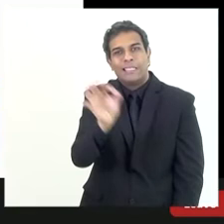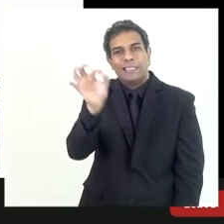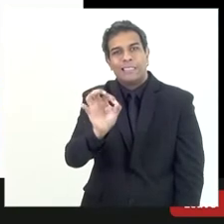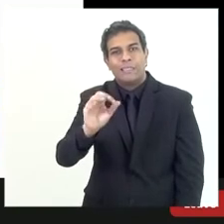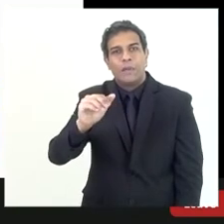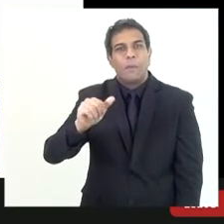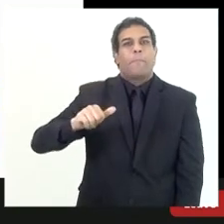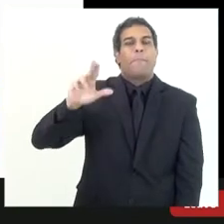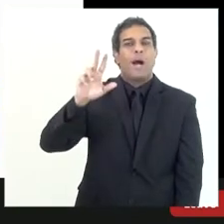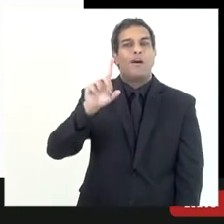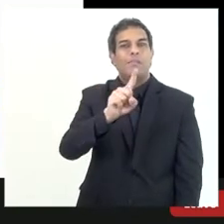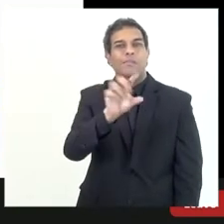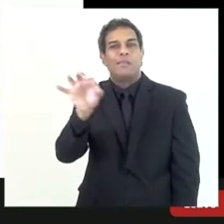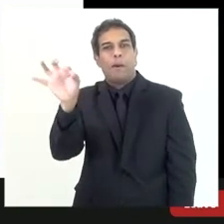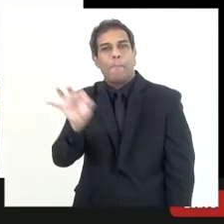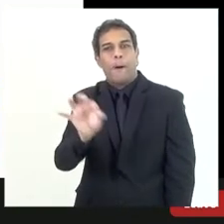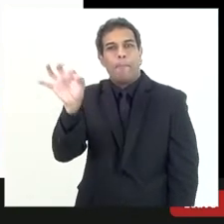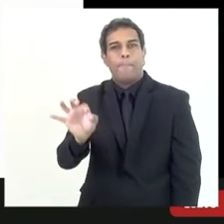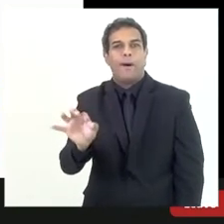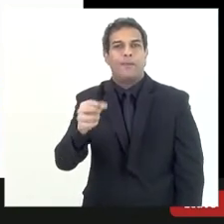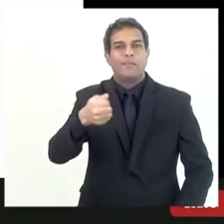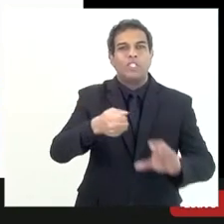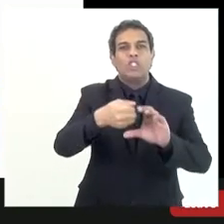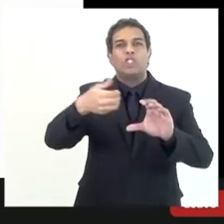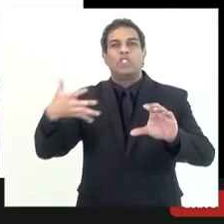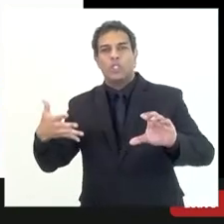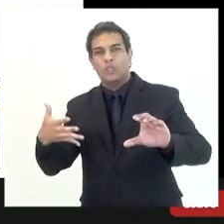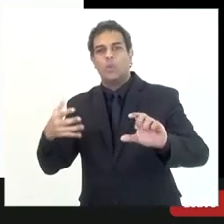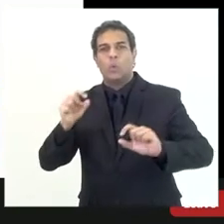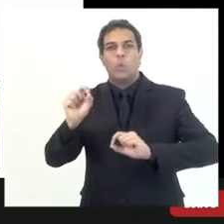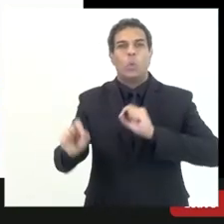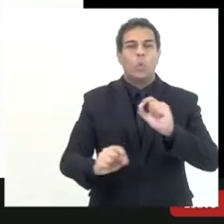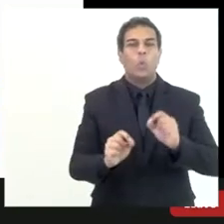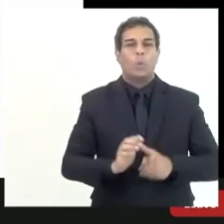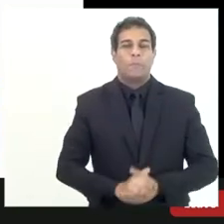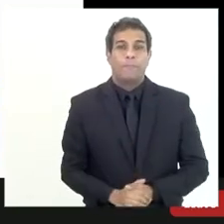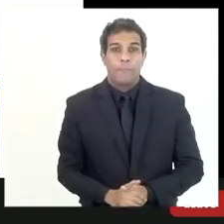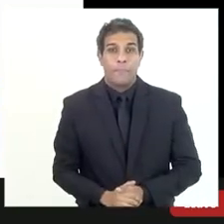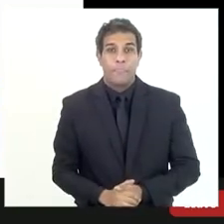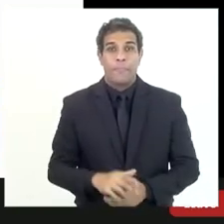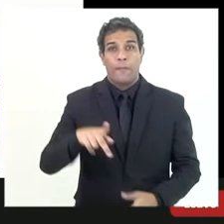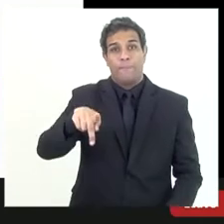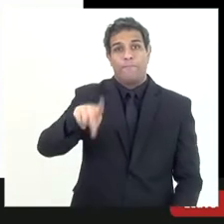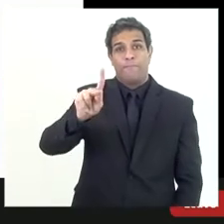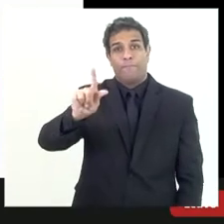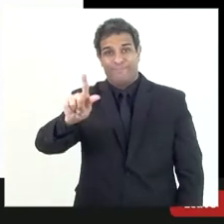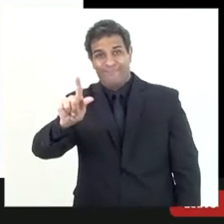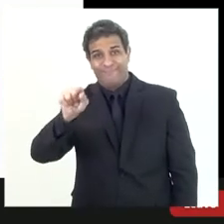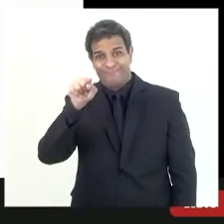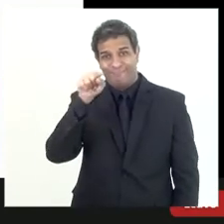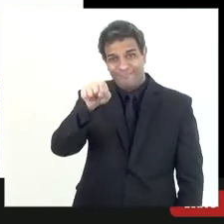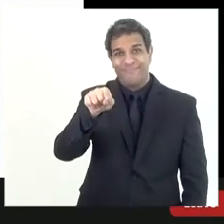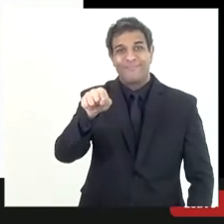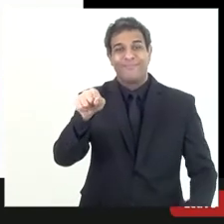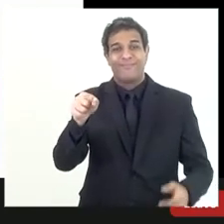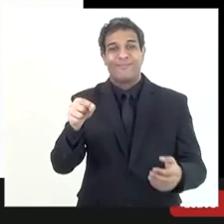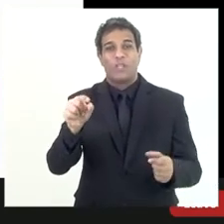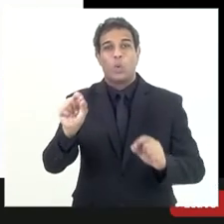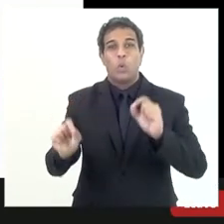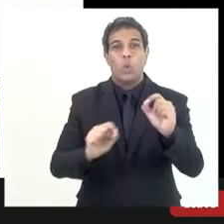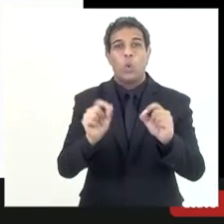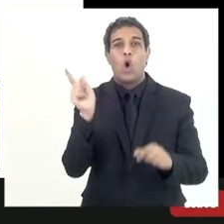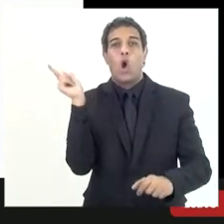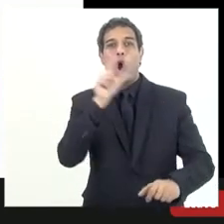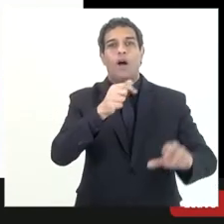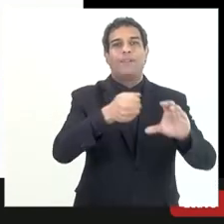% né então com base naqueles critérios todos que foram vistos anteriormente a PGE faz essa essa ponderação para